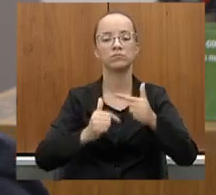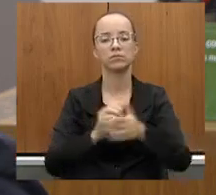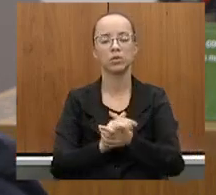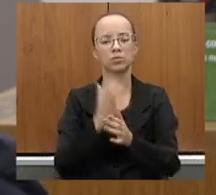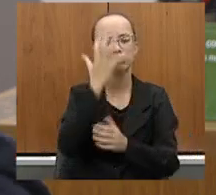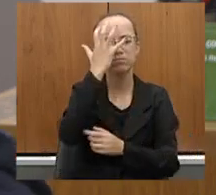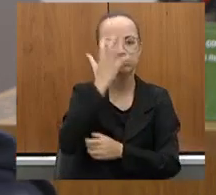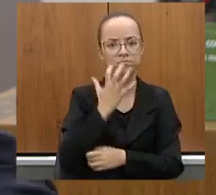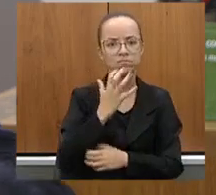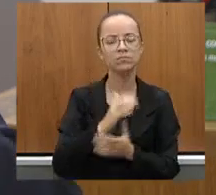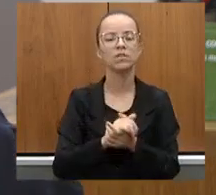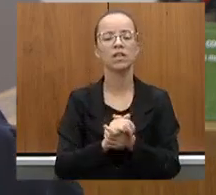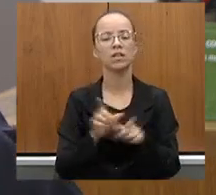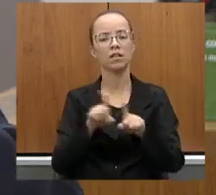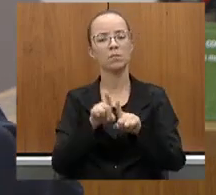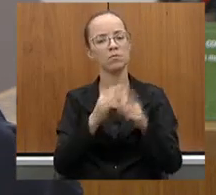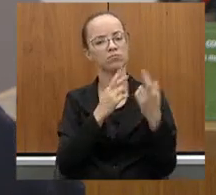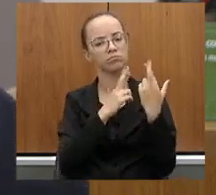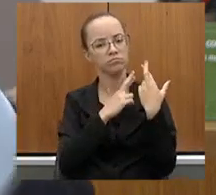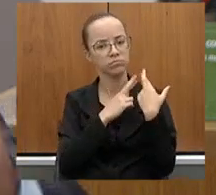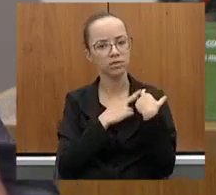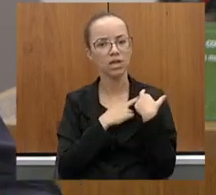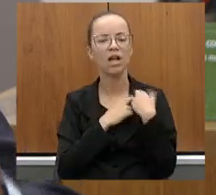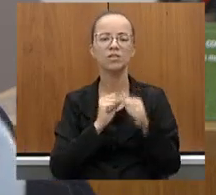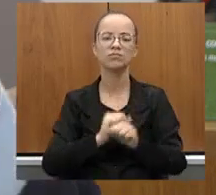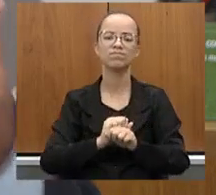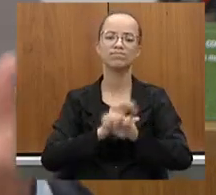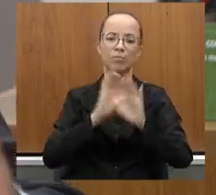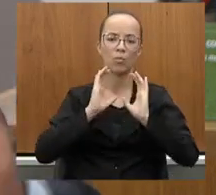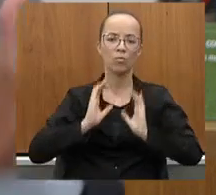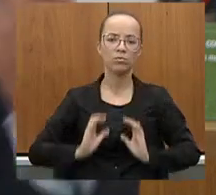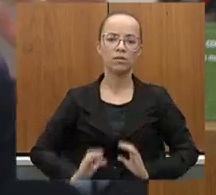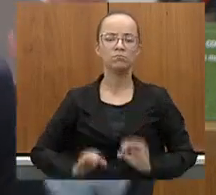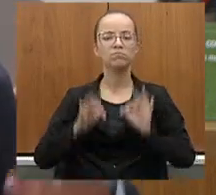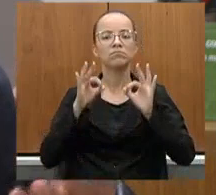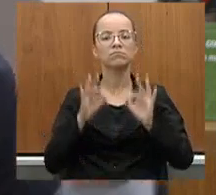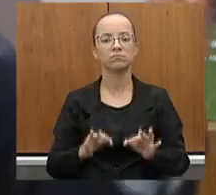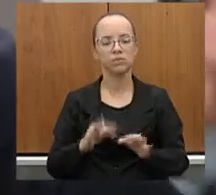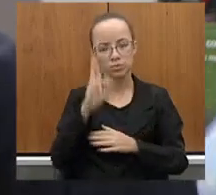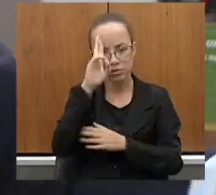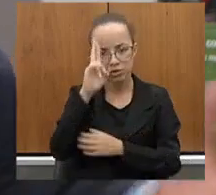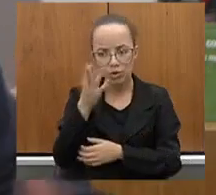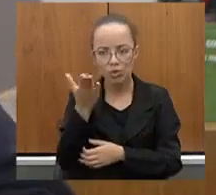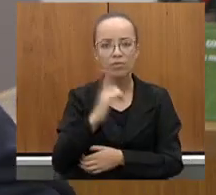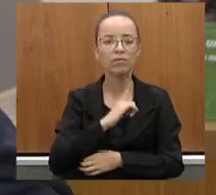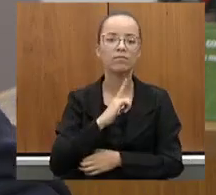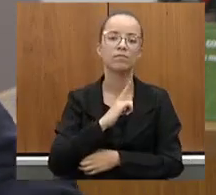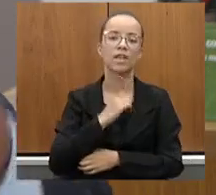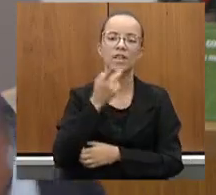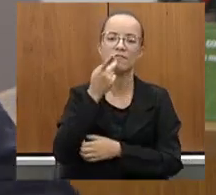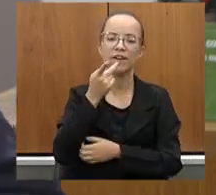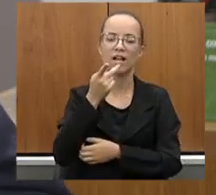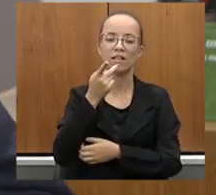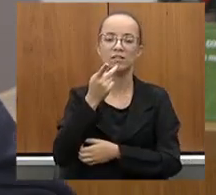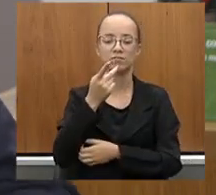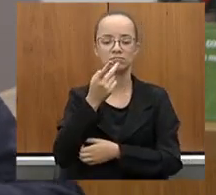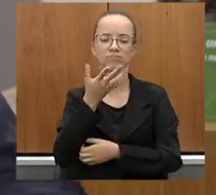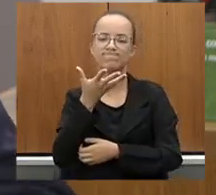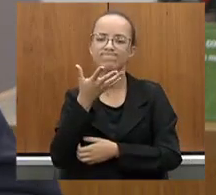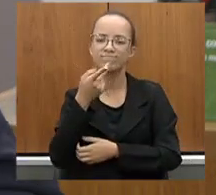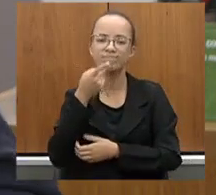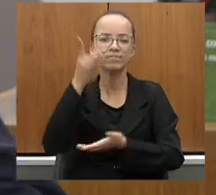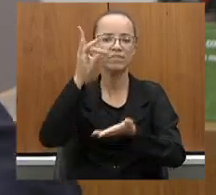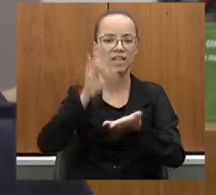seriedade, com tanta honestidade que V. Exª tem nas suas falas, sinceras